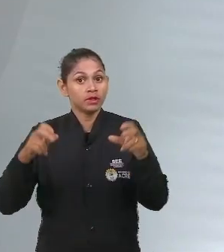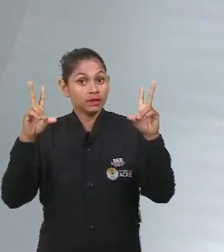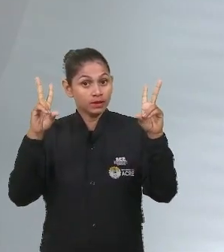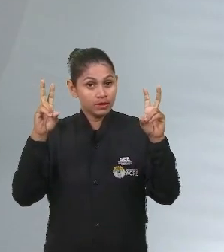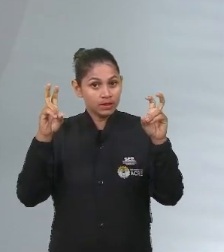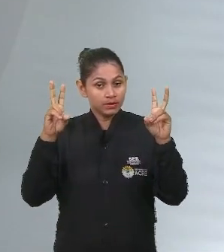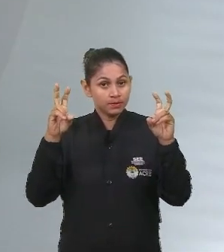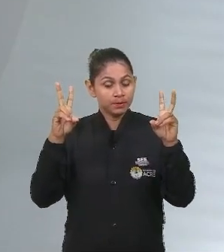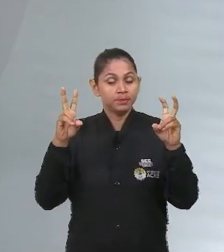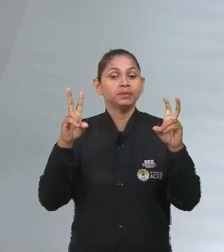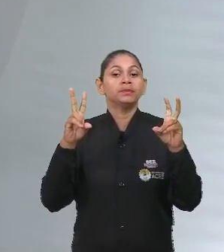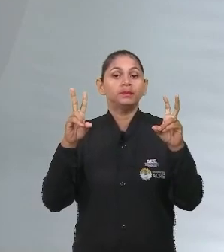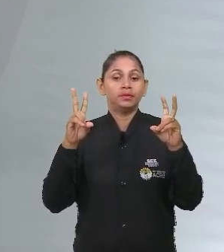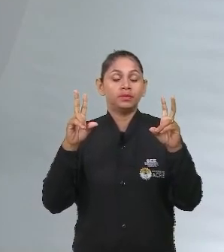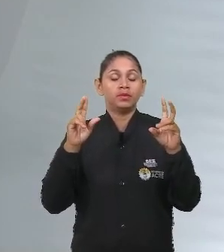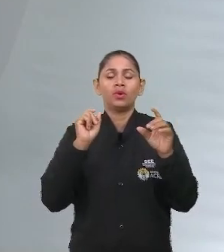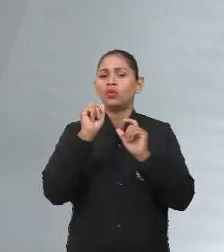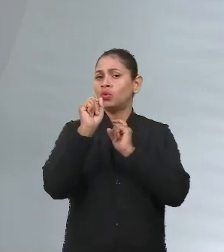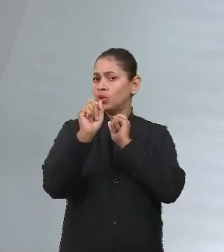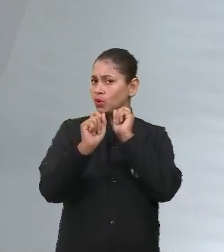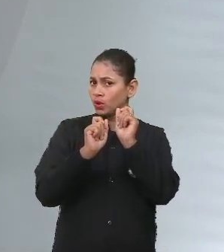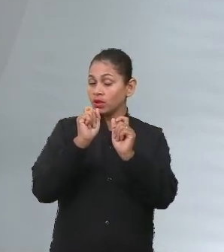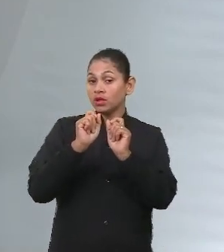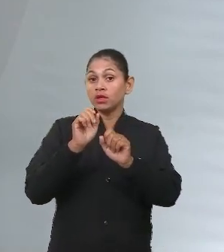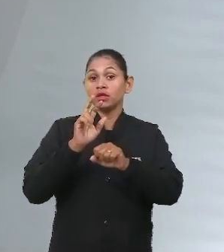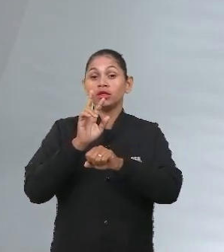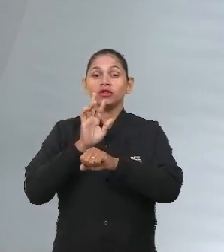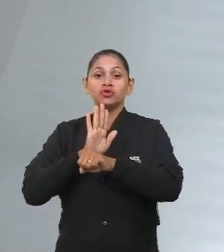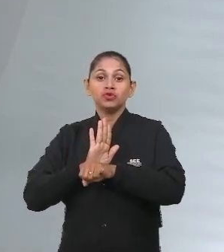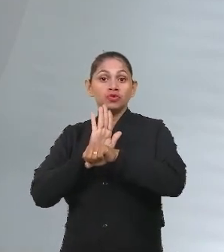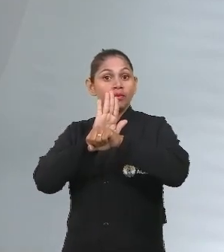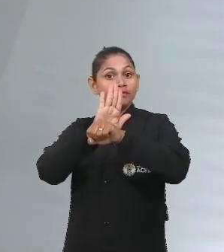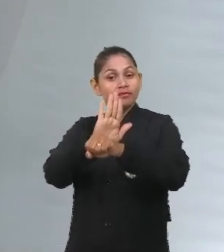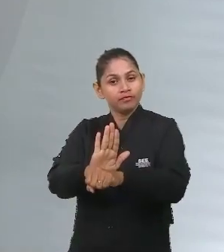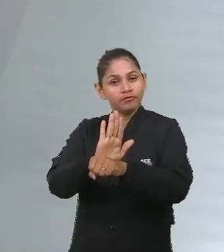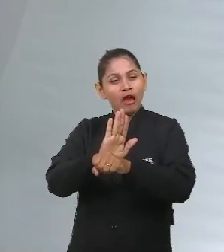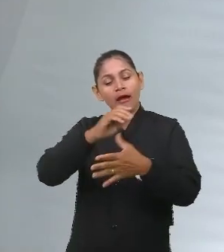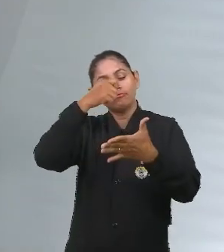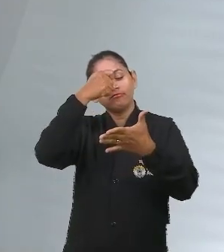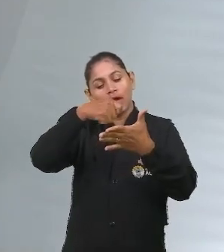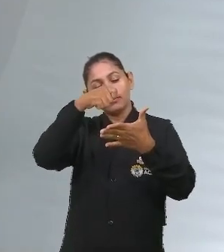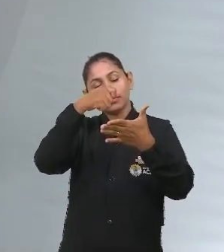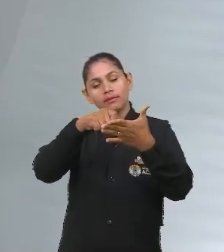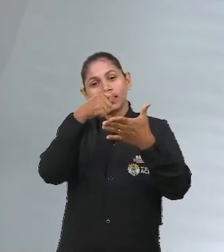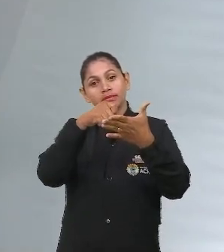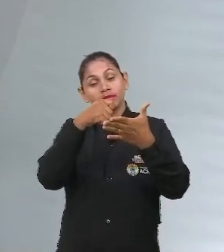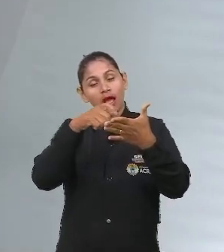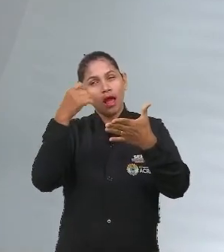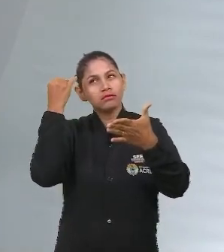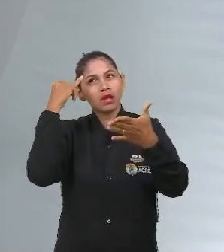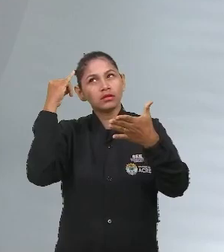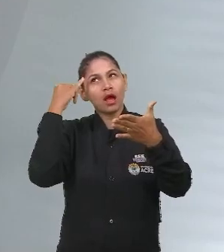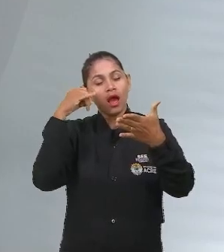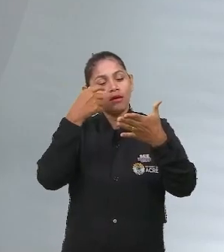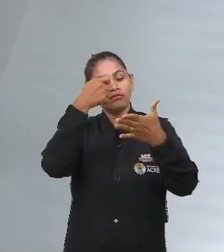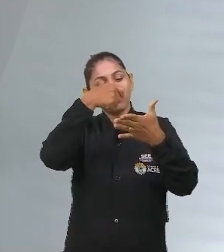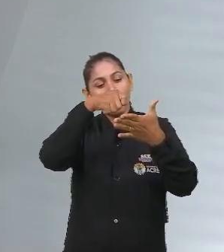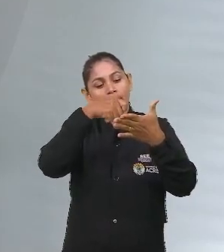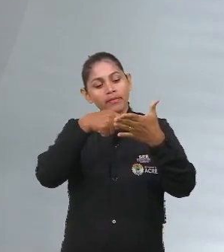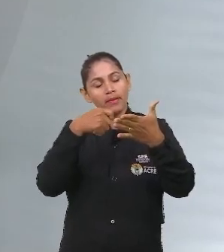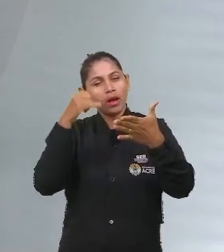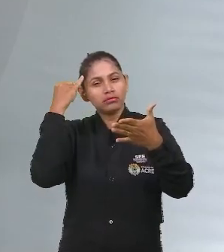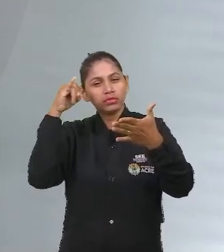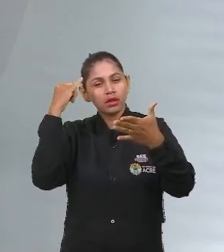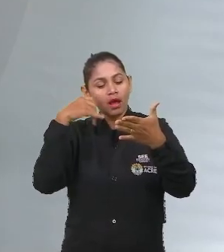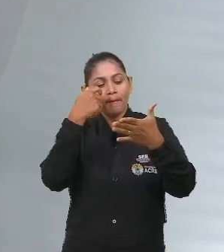nada mais é do que lhe ajudar a construir esse banco de ideias, a construir esse repertório